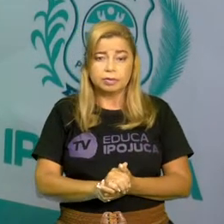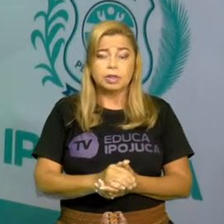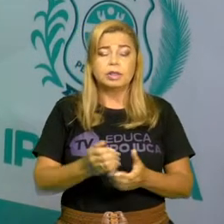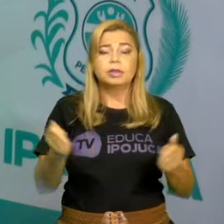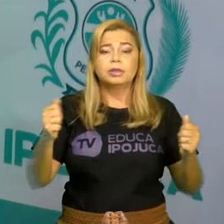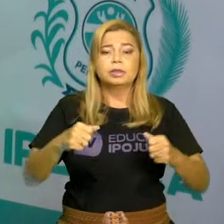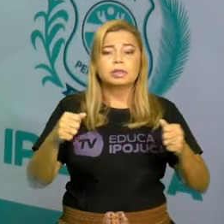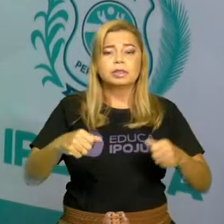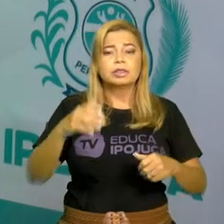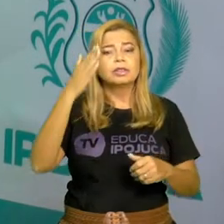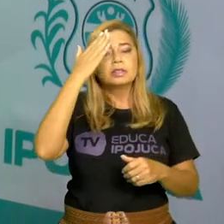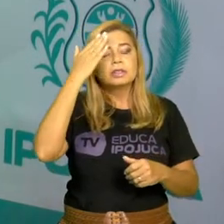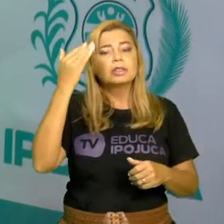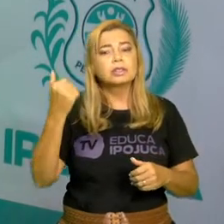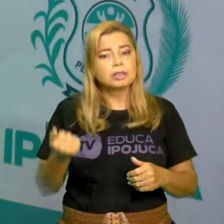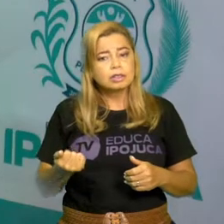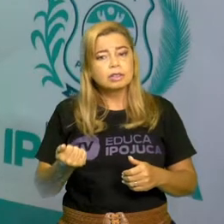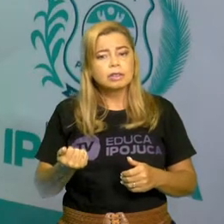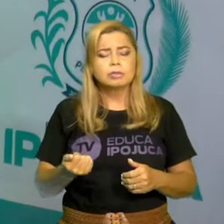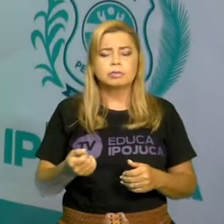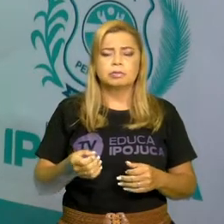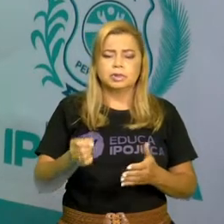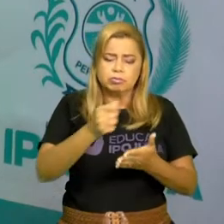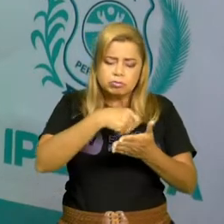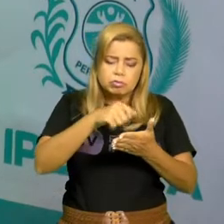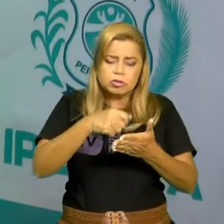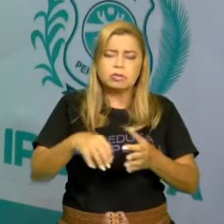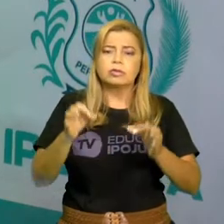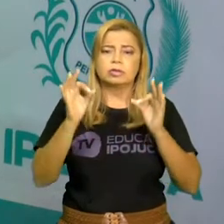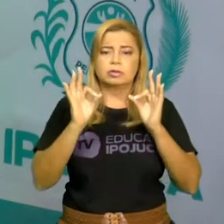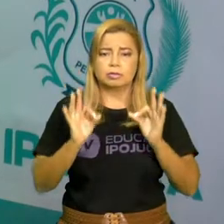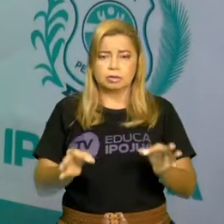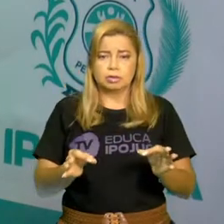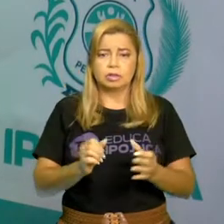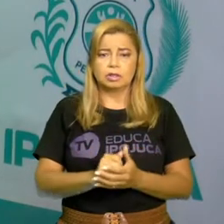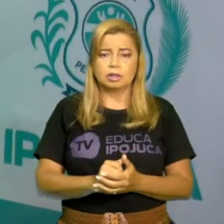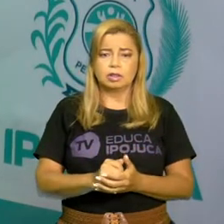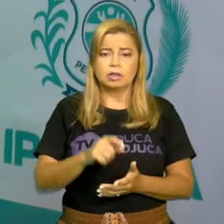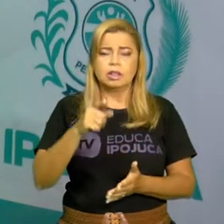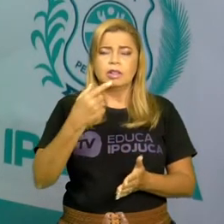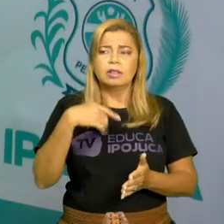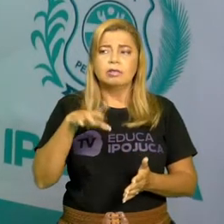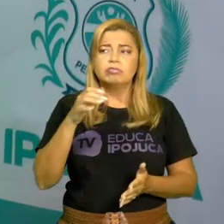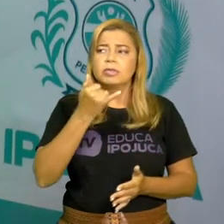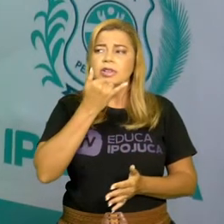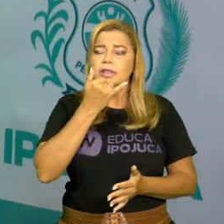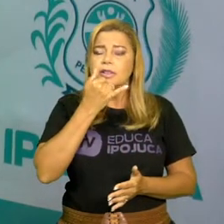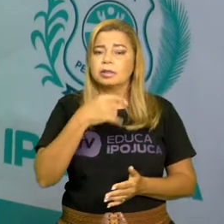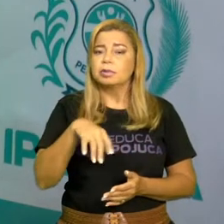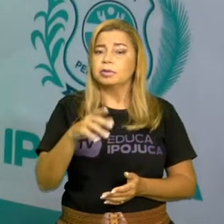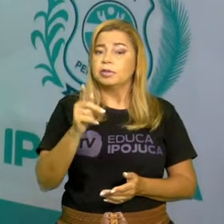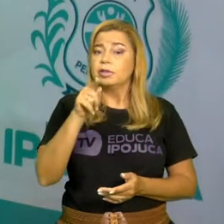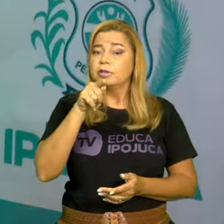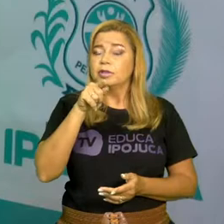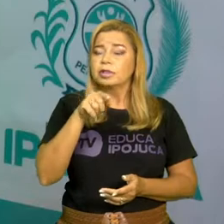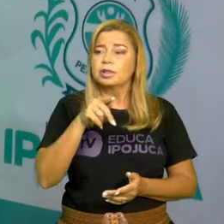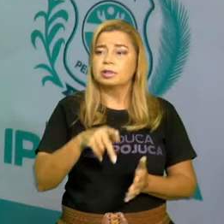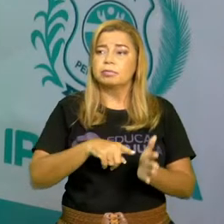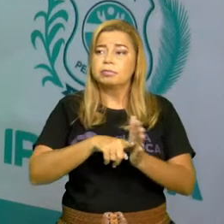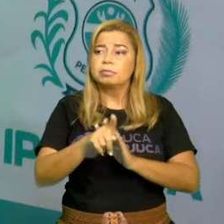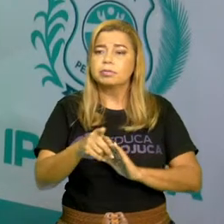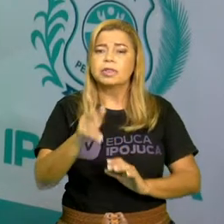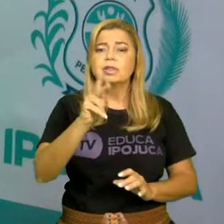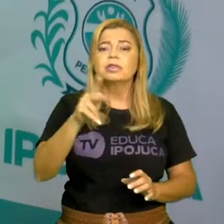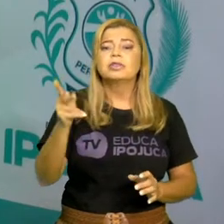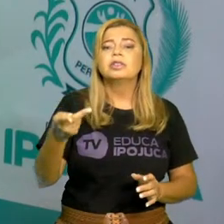corretamente aquela determinada palavra. Às vezes pergunta, professora, é com S ou com 2S? É com X ou com CH?